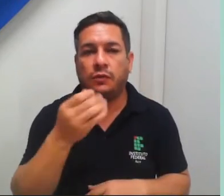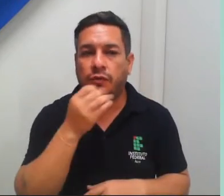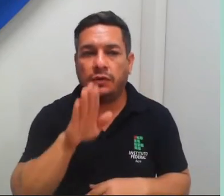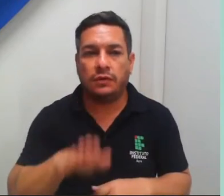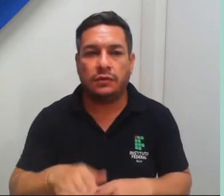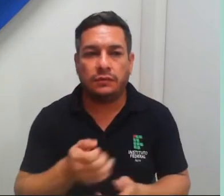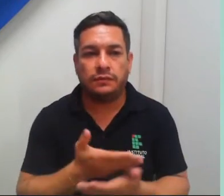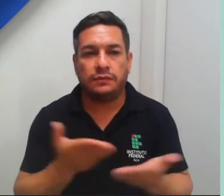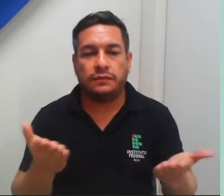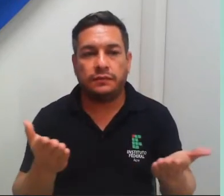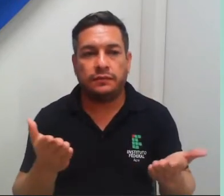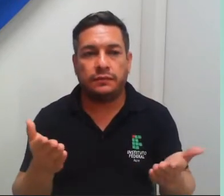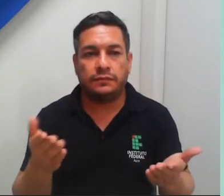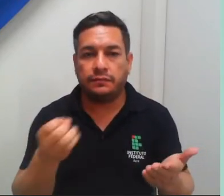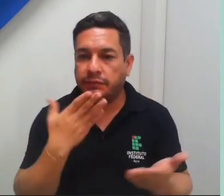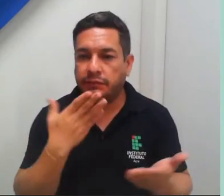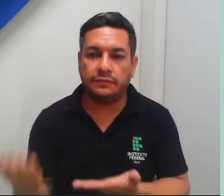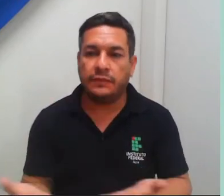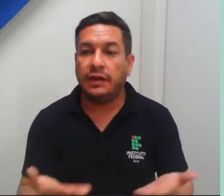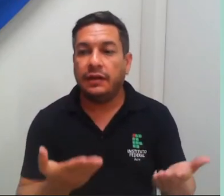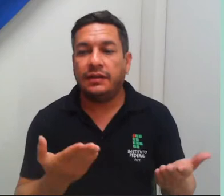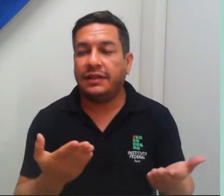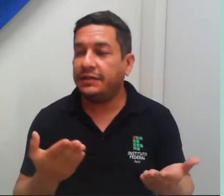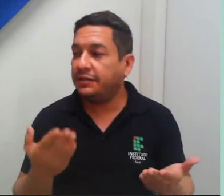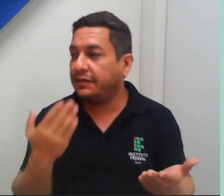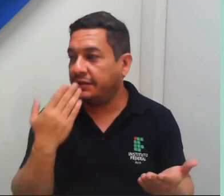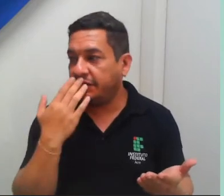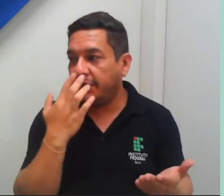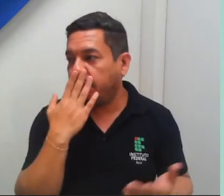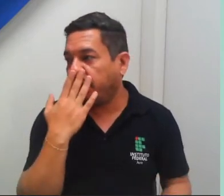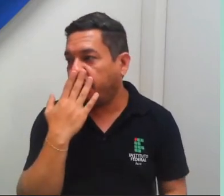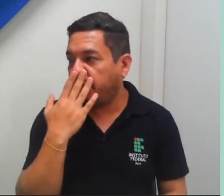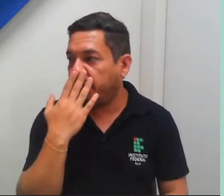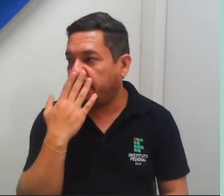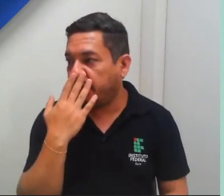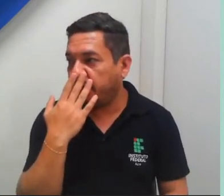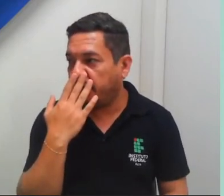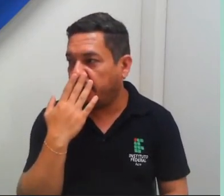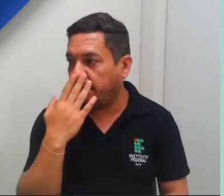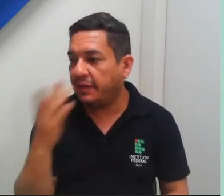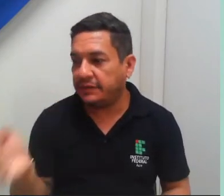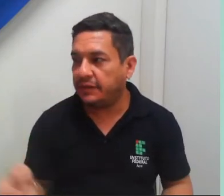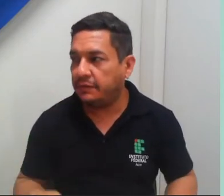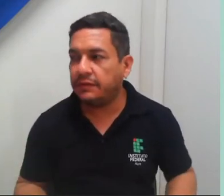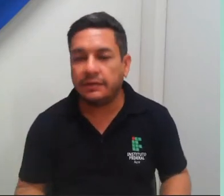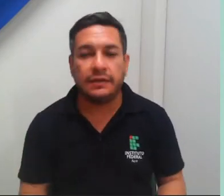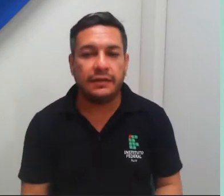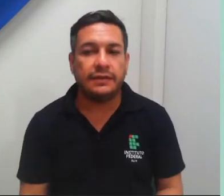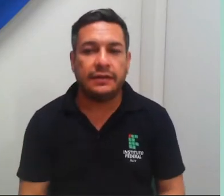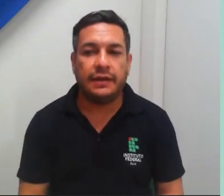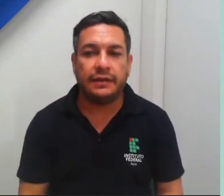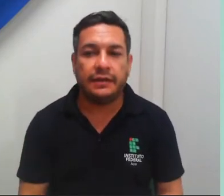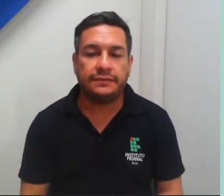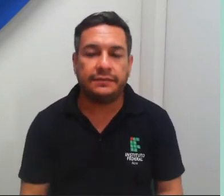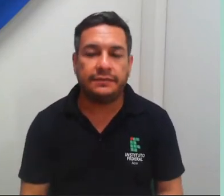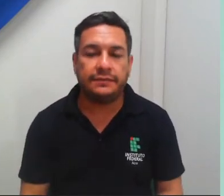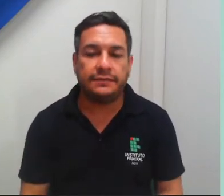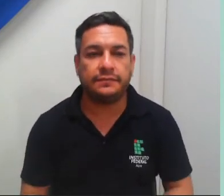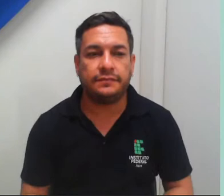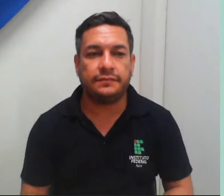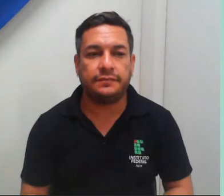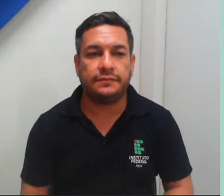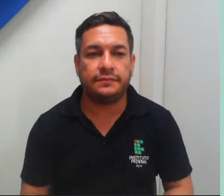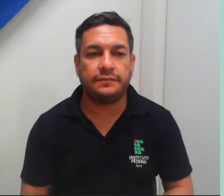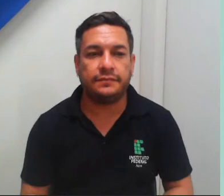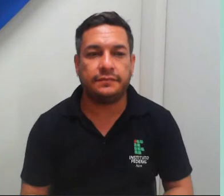-vindo. É com você. Boa tarde, professor Mário, boa tarde aos participantes da